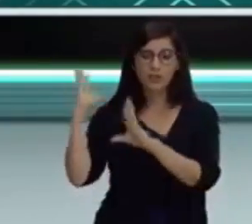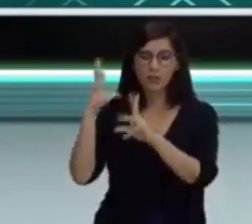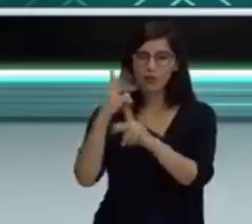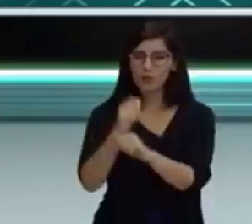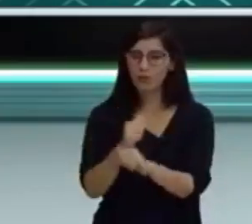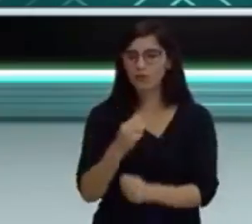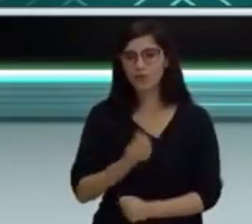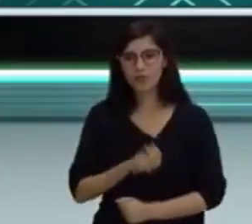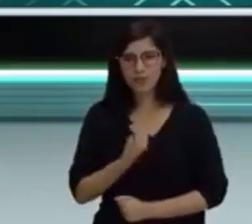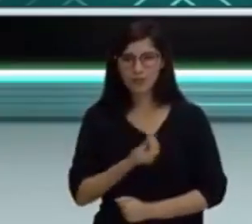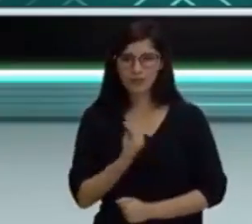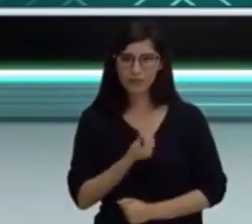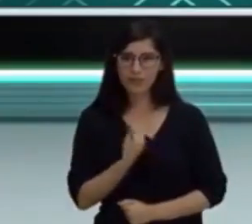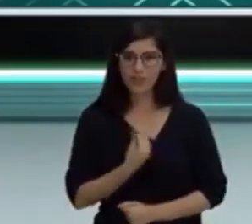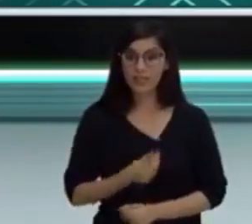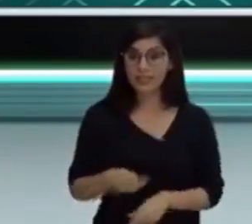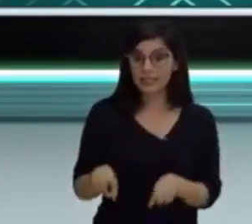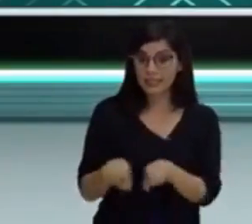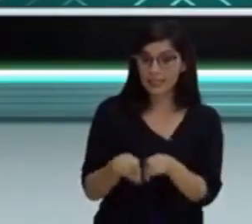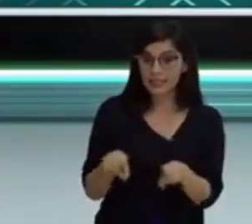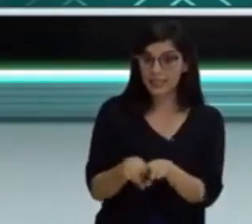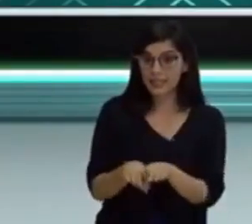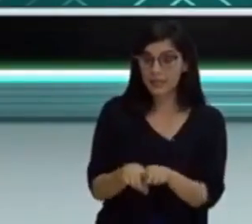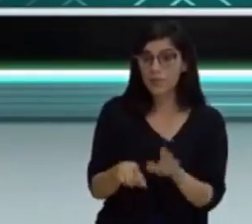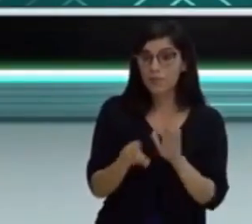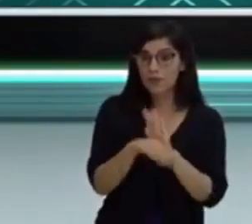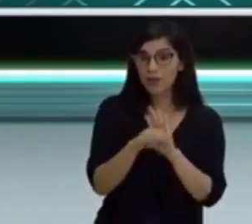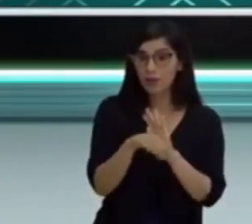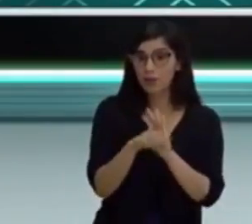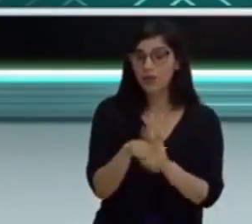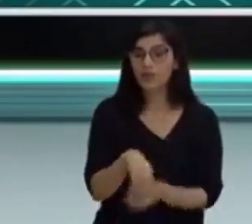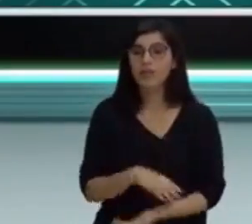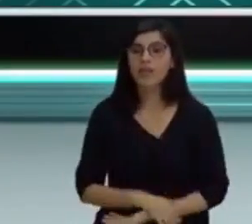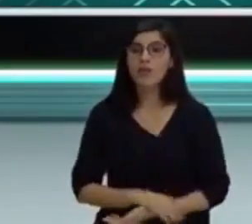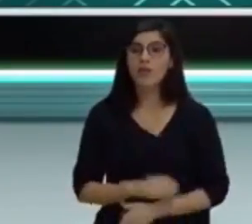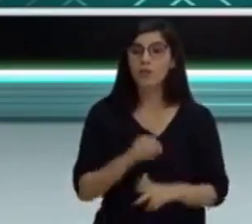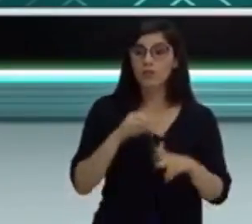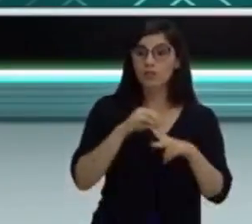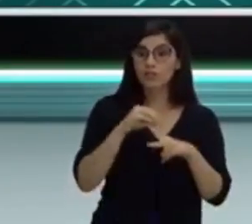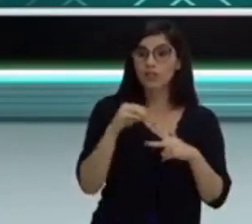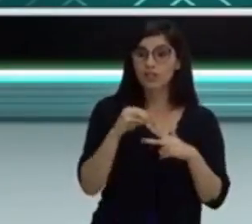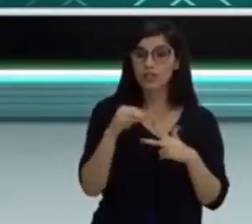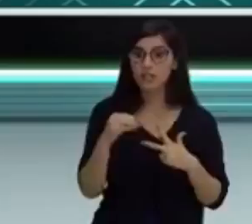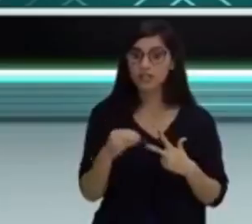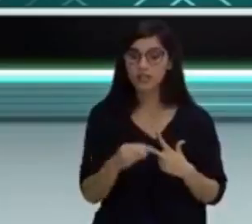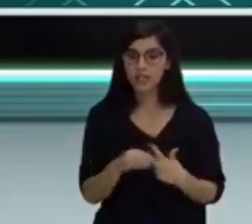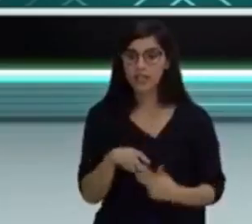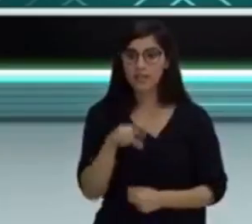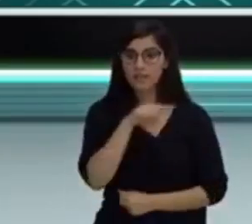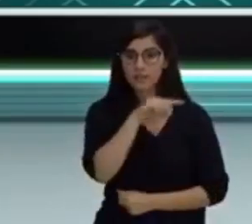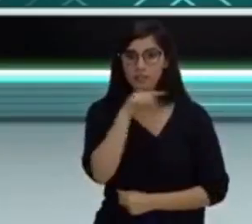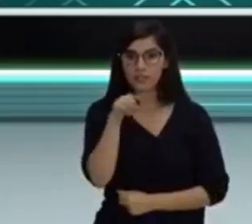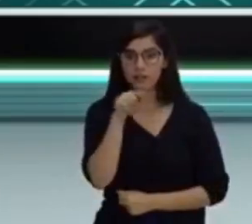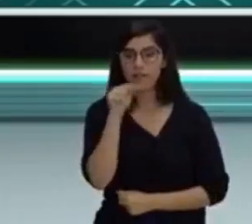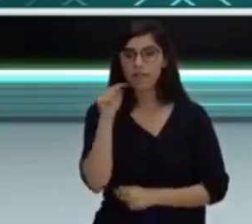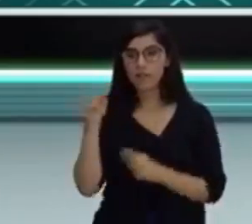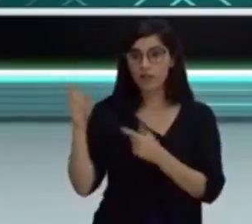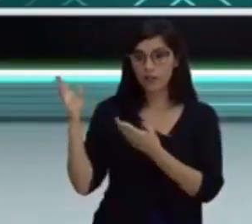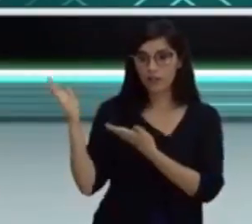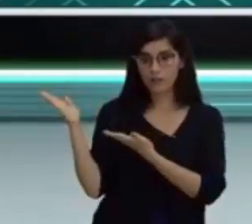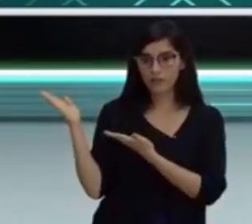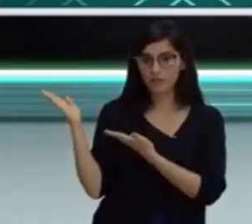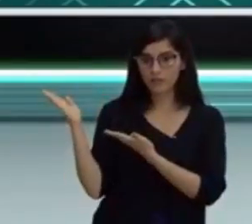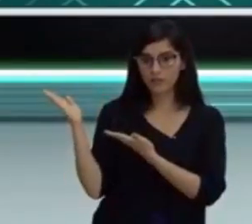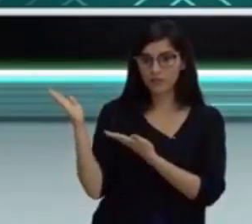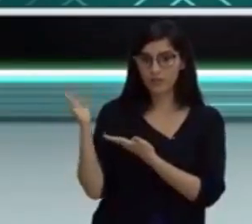toda, também é assunto de Enem. Isso, Enem. Você já está vendo aí na tela, né, sobre capacidade física. Mas